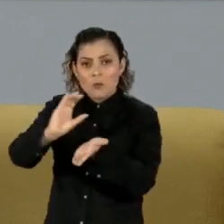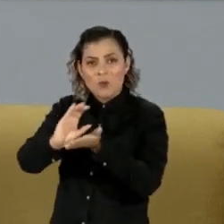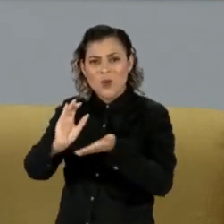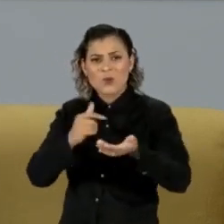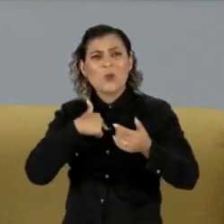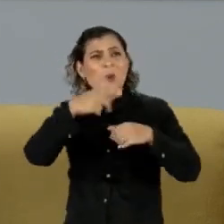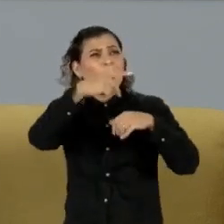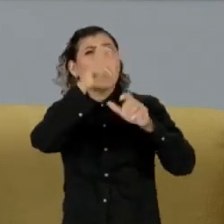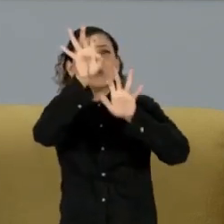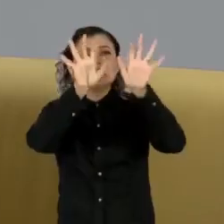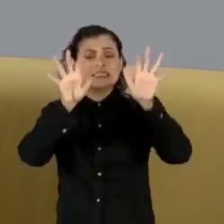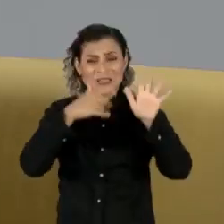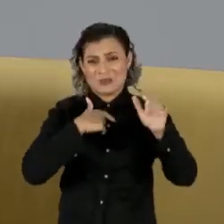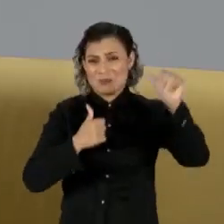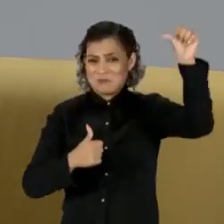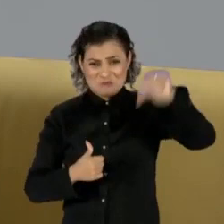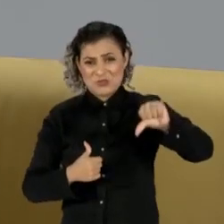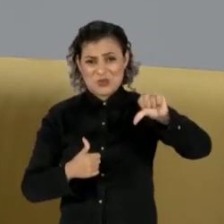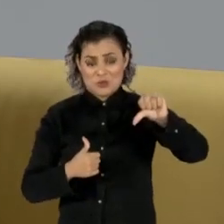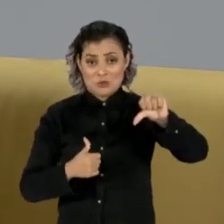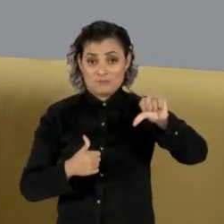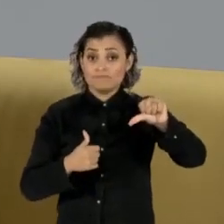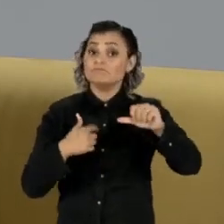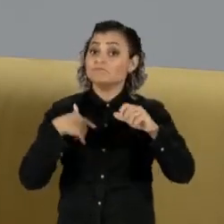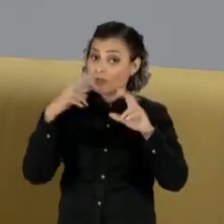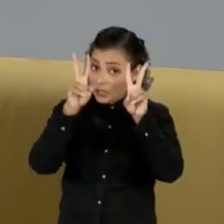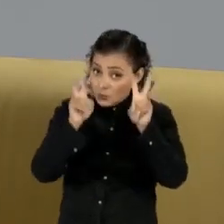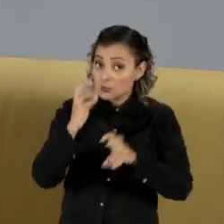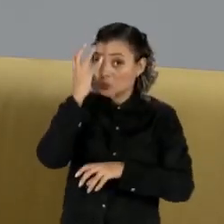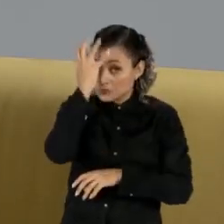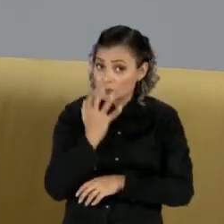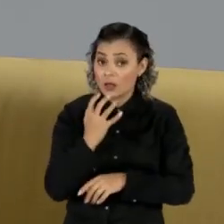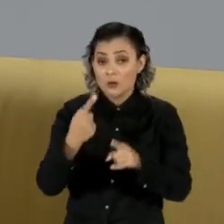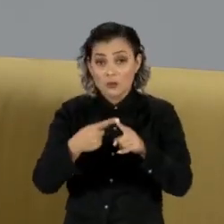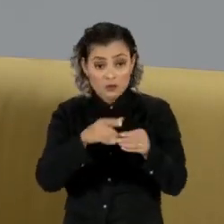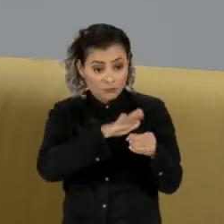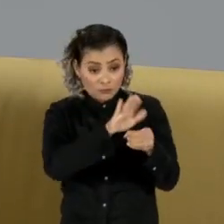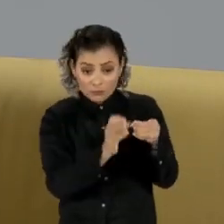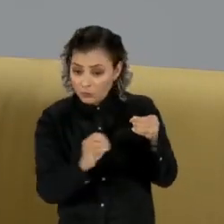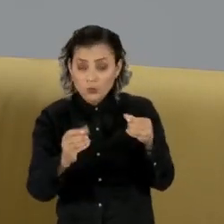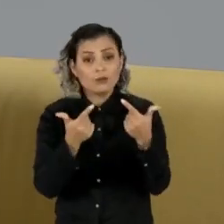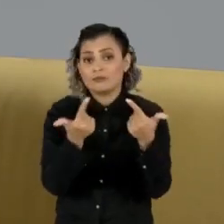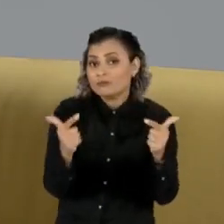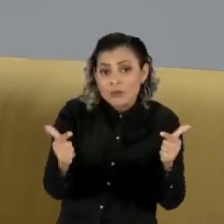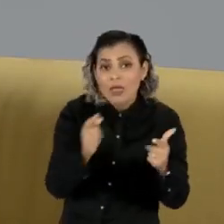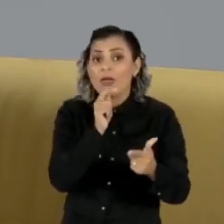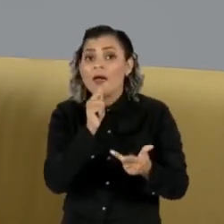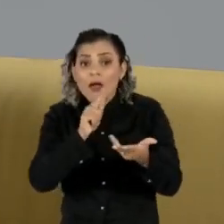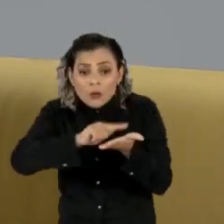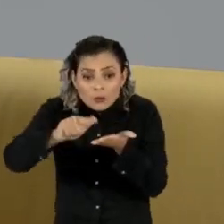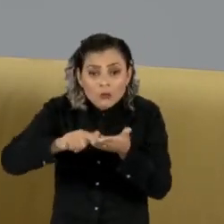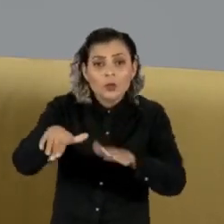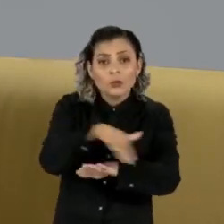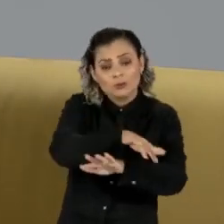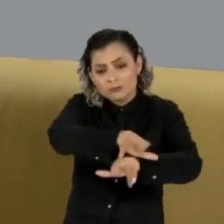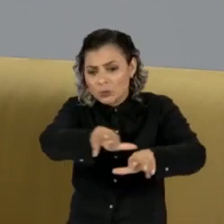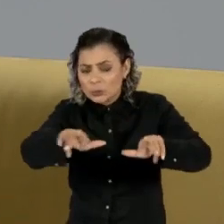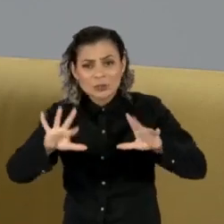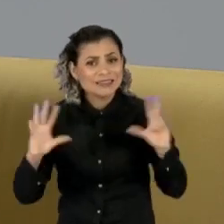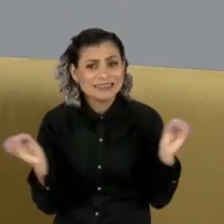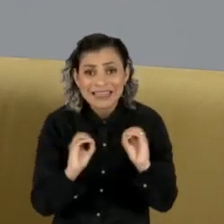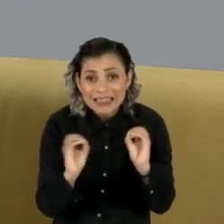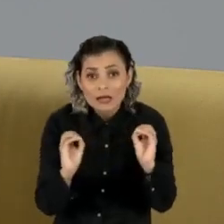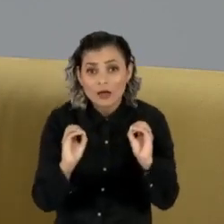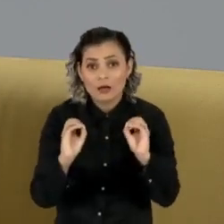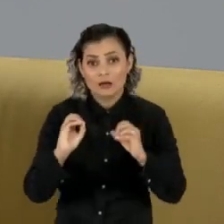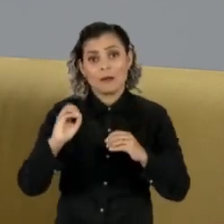piores percentuais. E esse é um assunto muito sério. Sem os serviços adequados de água, esgoto, limpeza urbana, os cidadãos